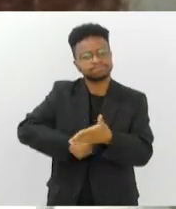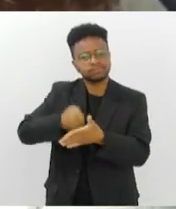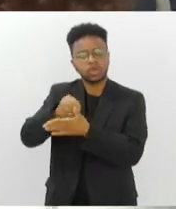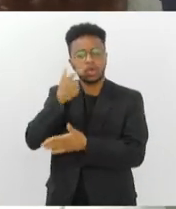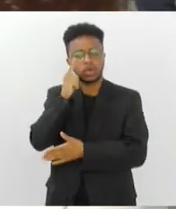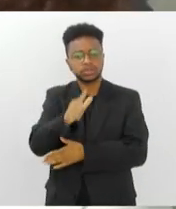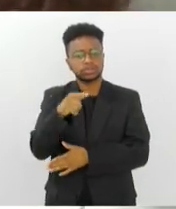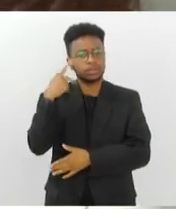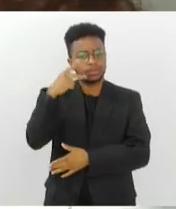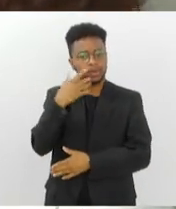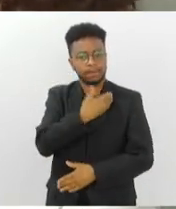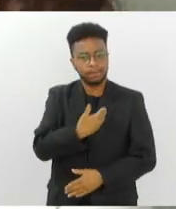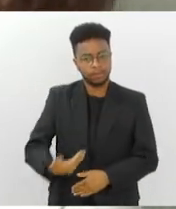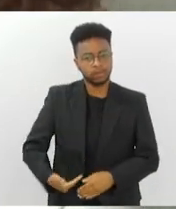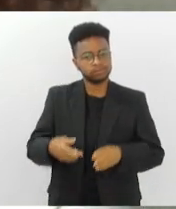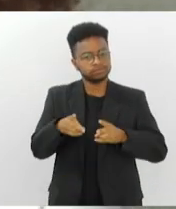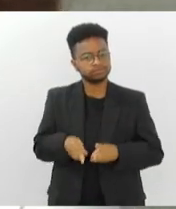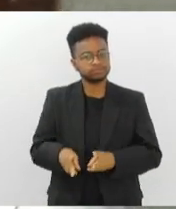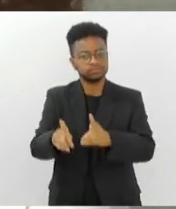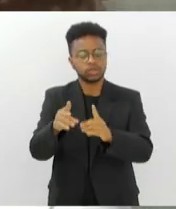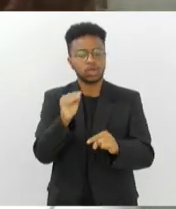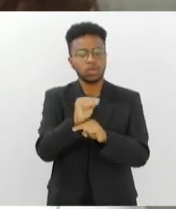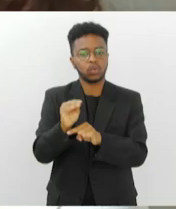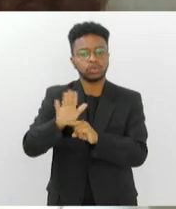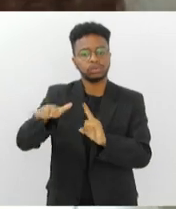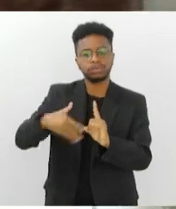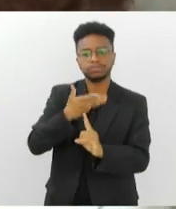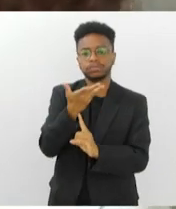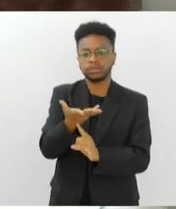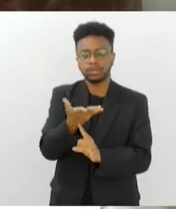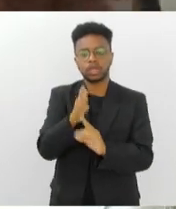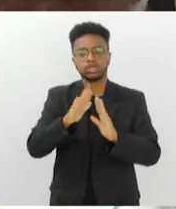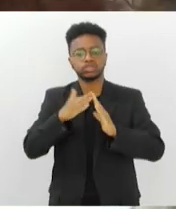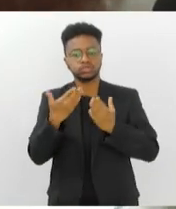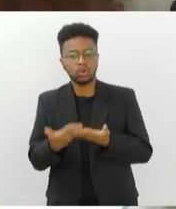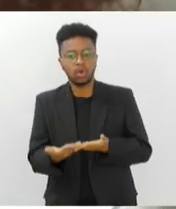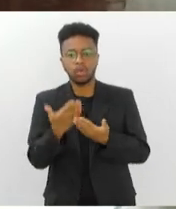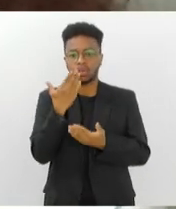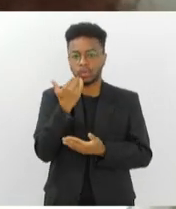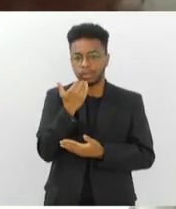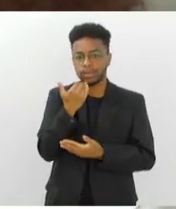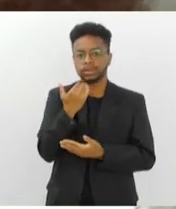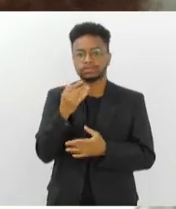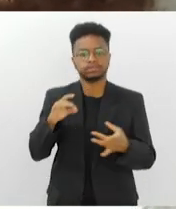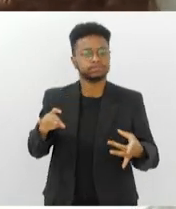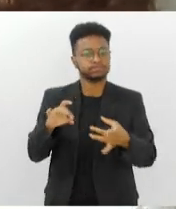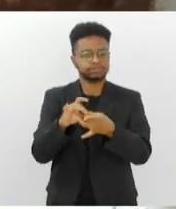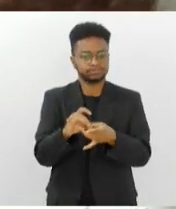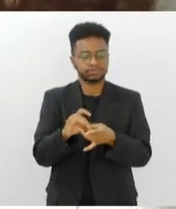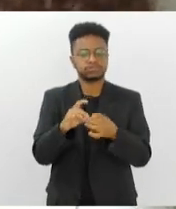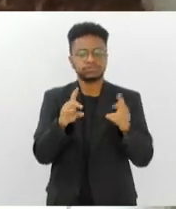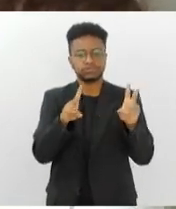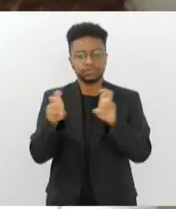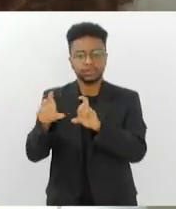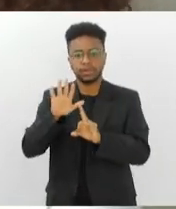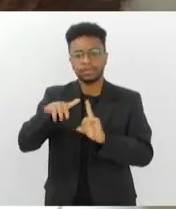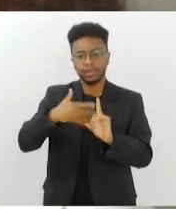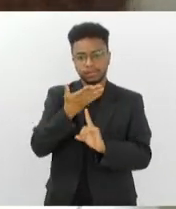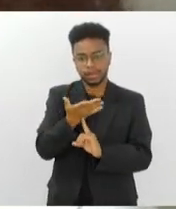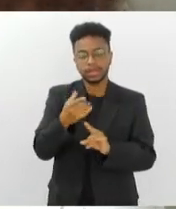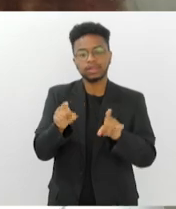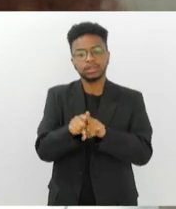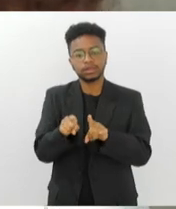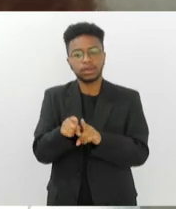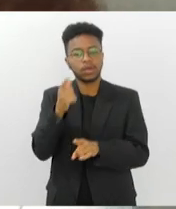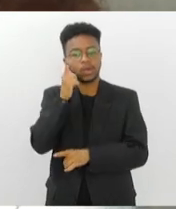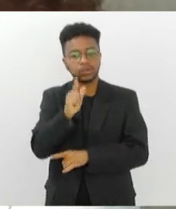por políticas permanentes que cuidem do meio ambiente, da escola, da alimentação, tudo que está integrado com a questão ambiental, mas que eles também podem